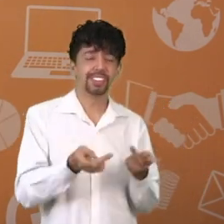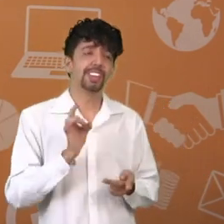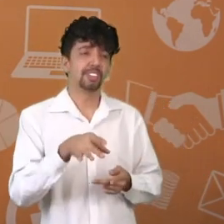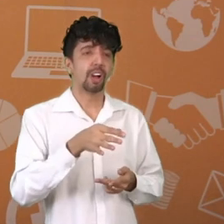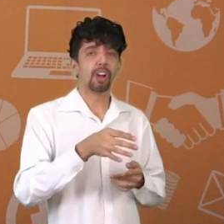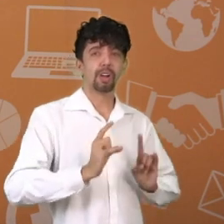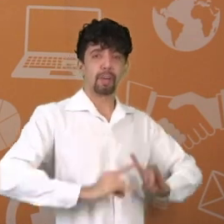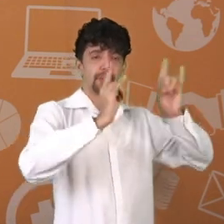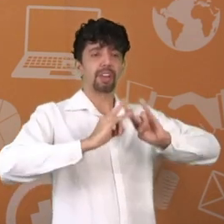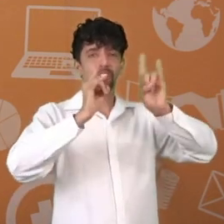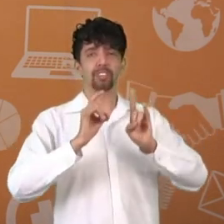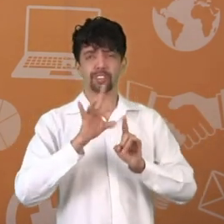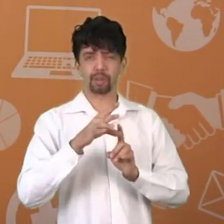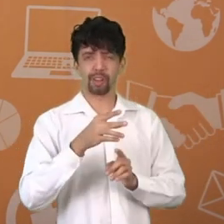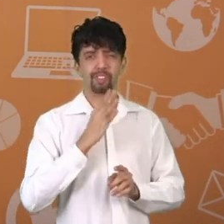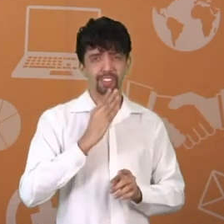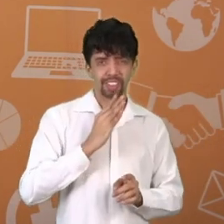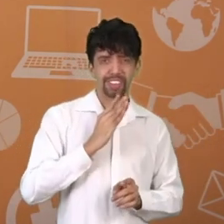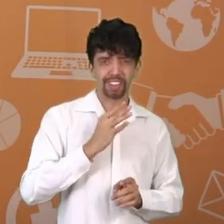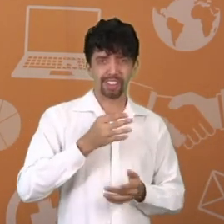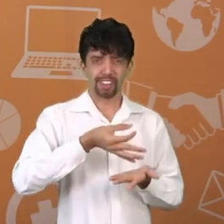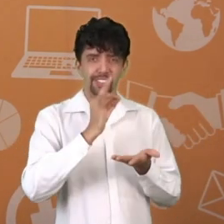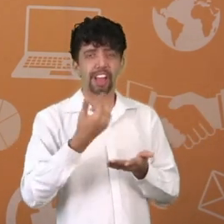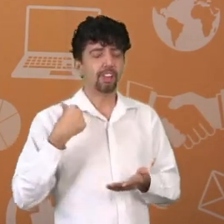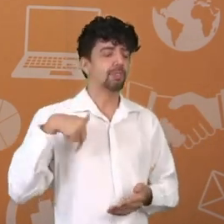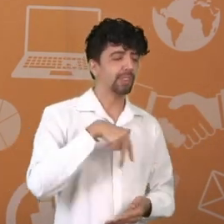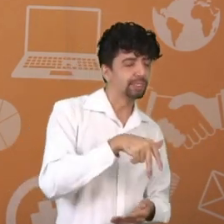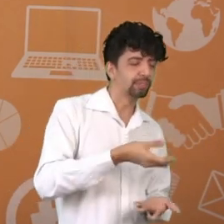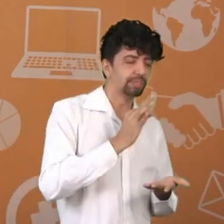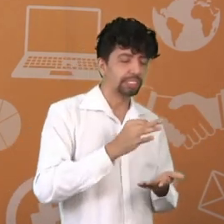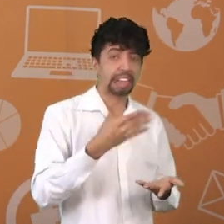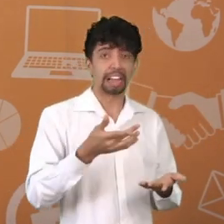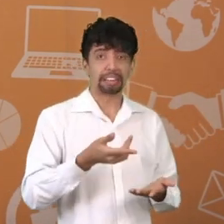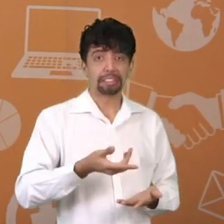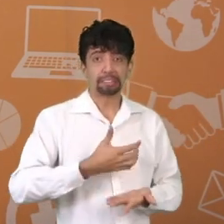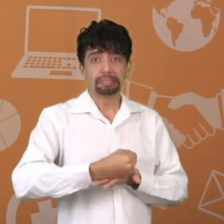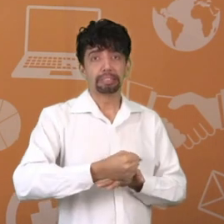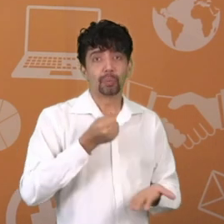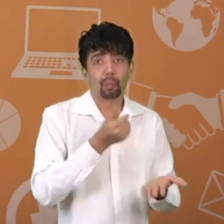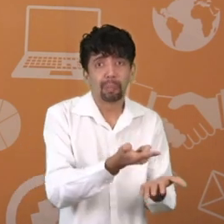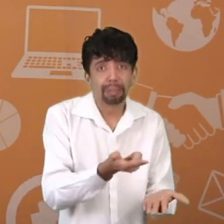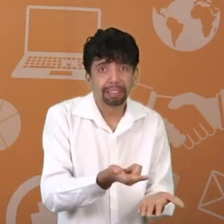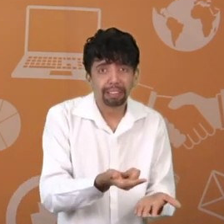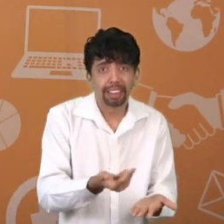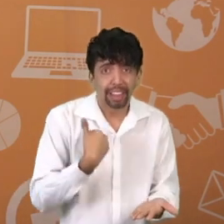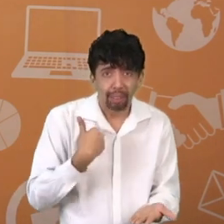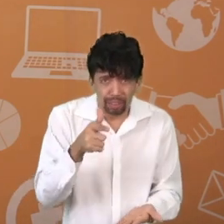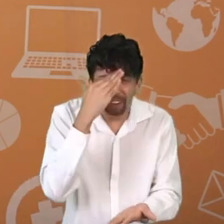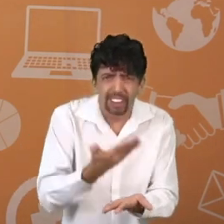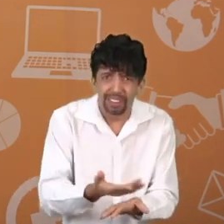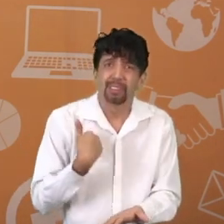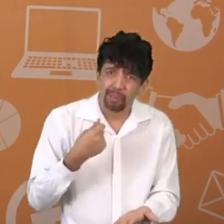decorado só para tomar café. Fui lá, acabei comprando apartamento. Você acredita nisso? Reinaldo Domingos já fez isso? Sim. Imagine